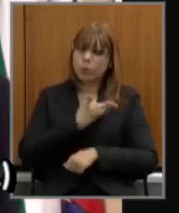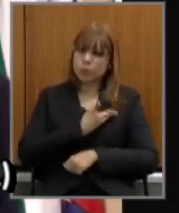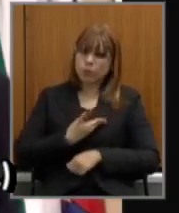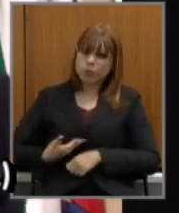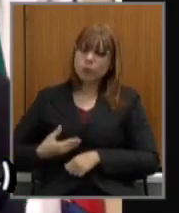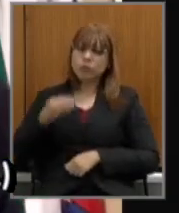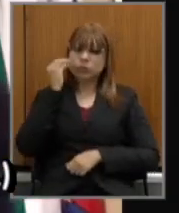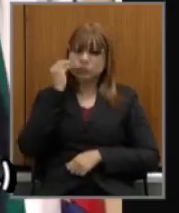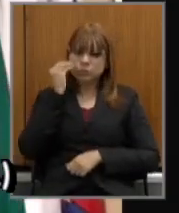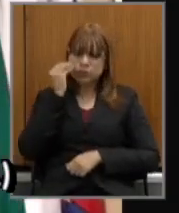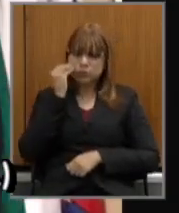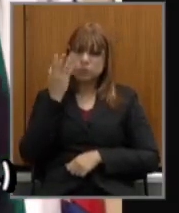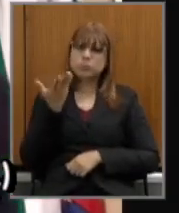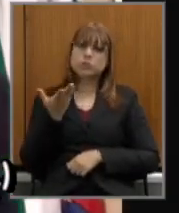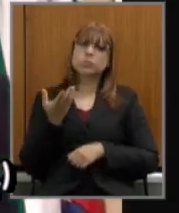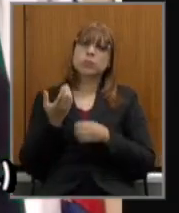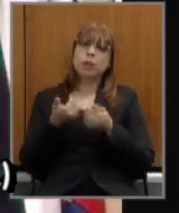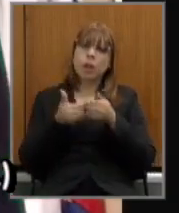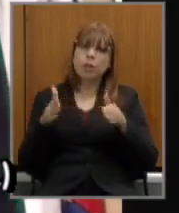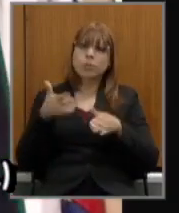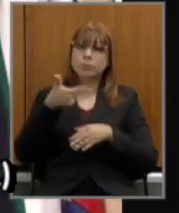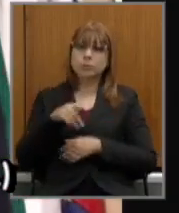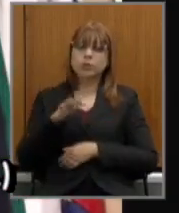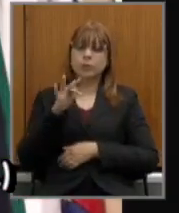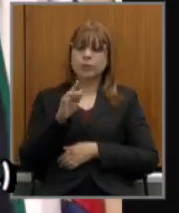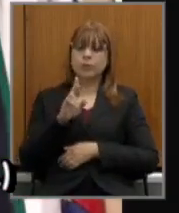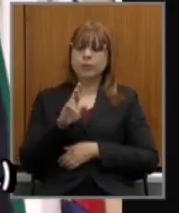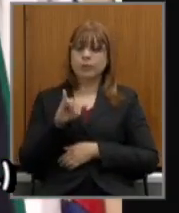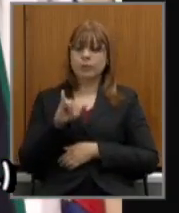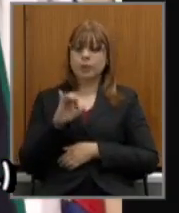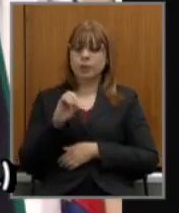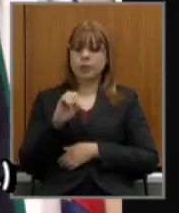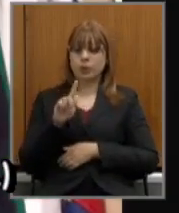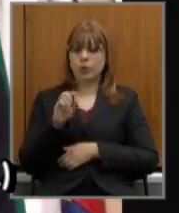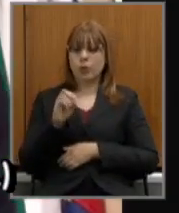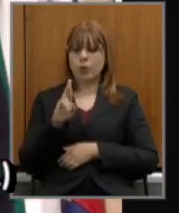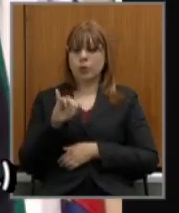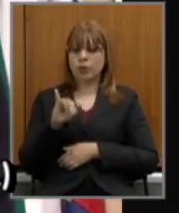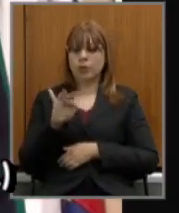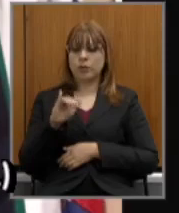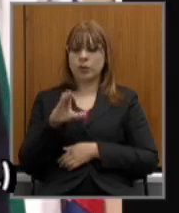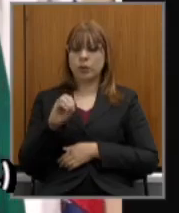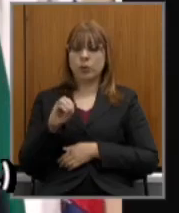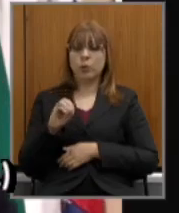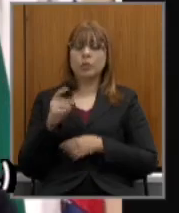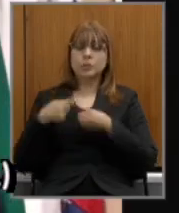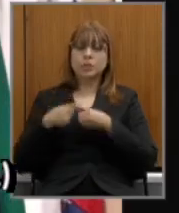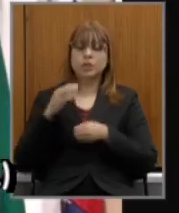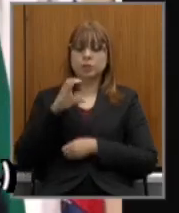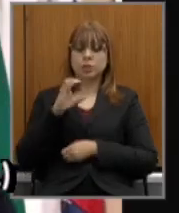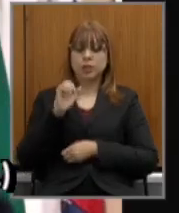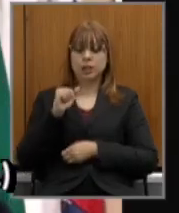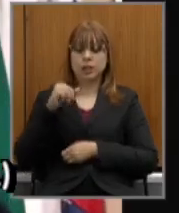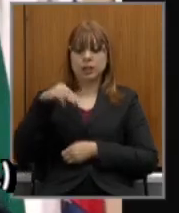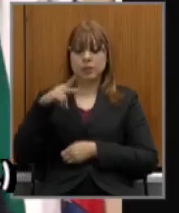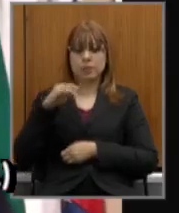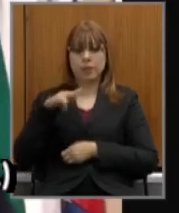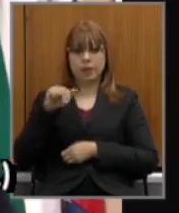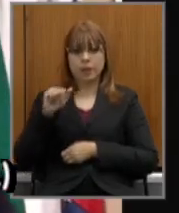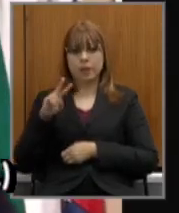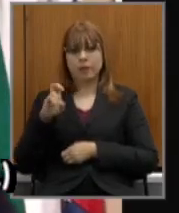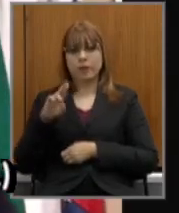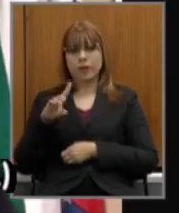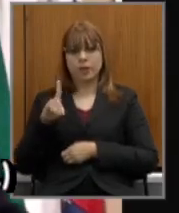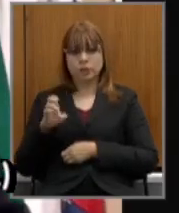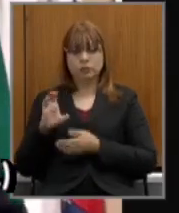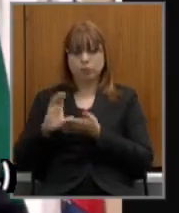reabertura do frigorífico de frigorífico Minerva em Campina Verde que é forma de captação de recursos